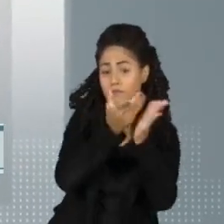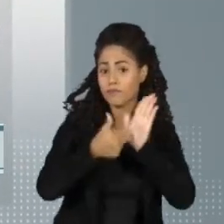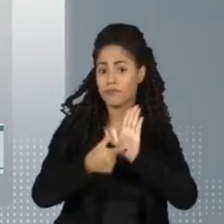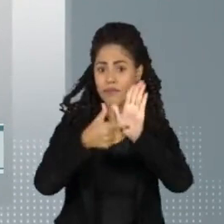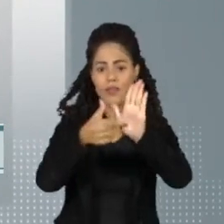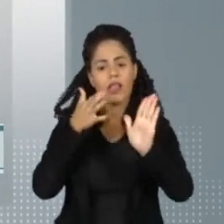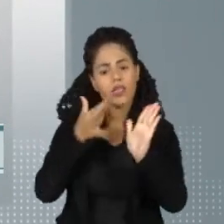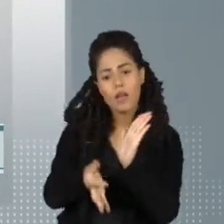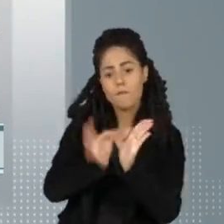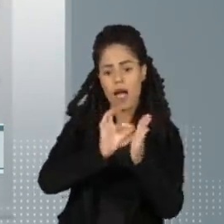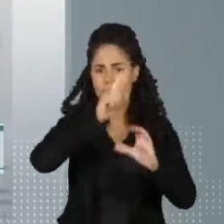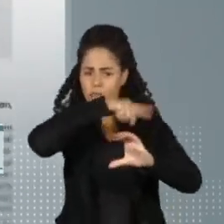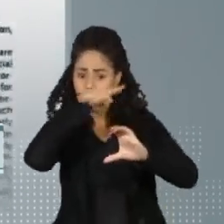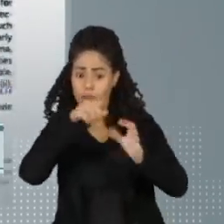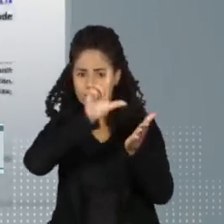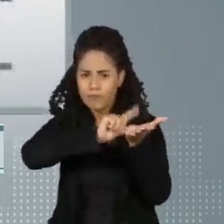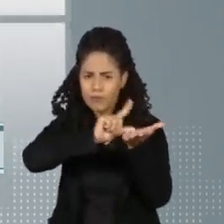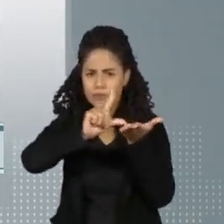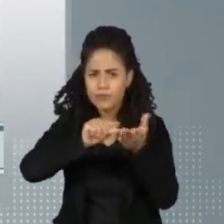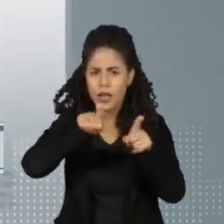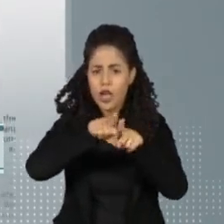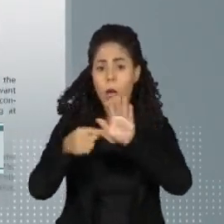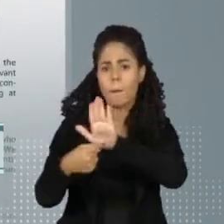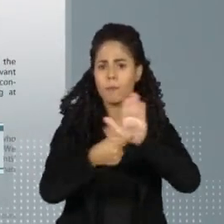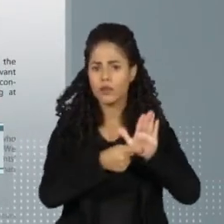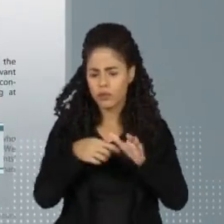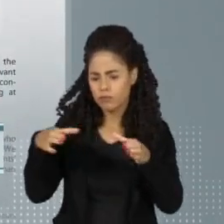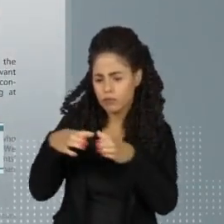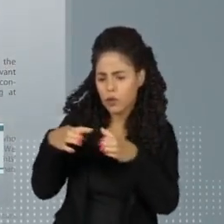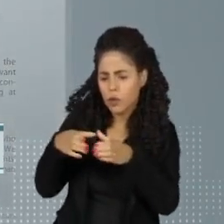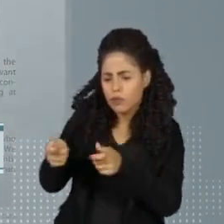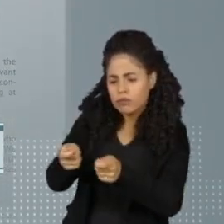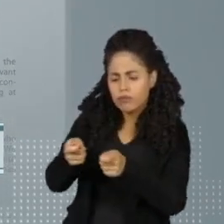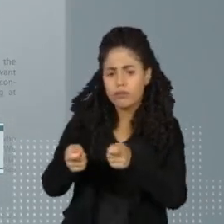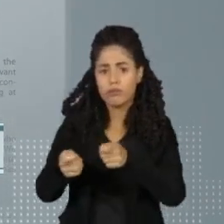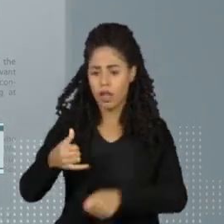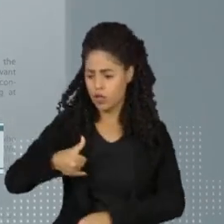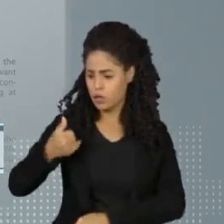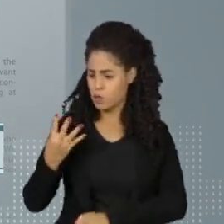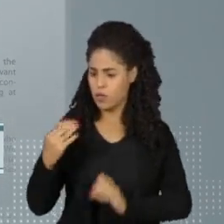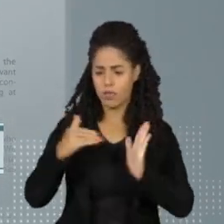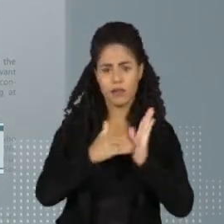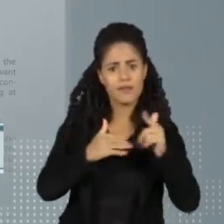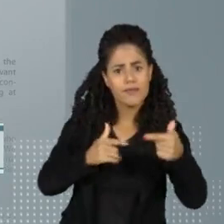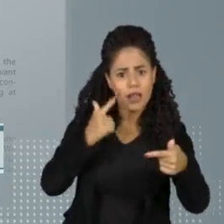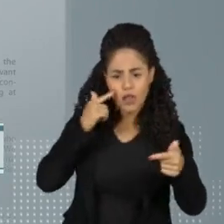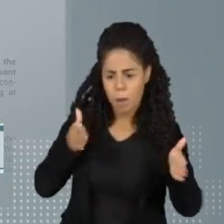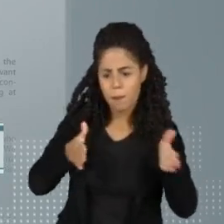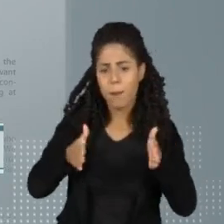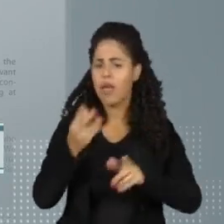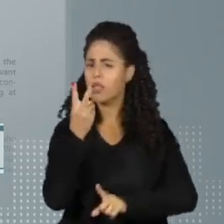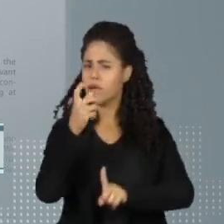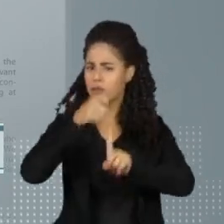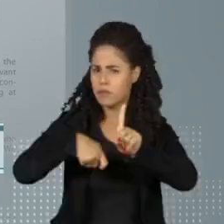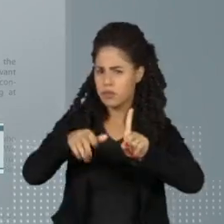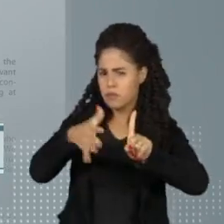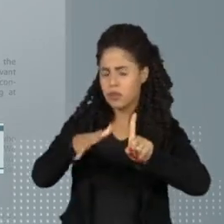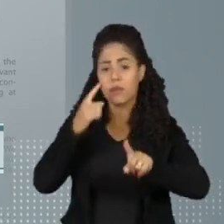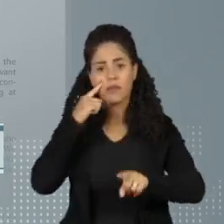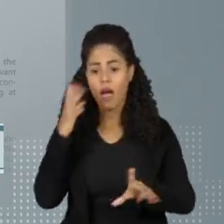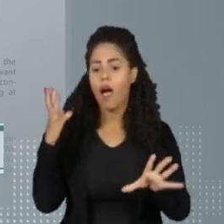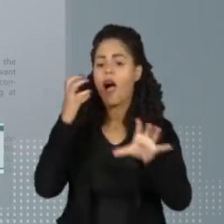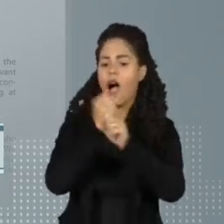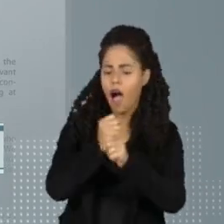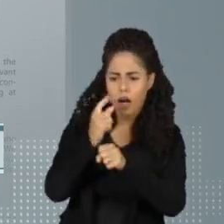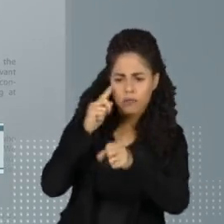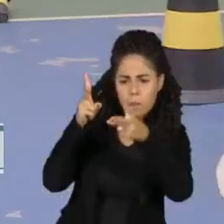uma revista científica britânica, monitorou um grupo de crianças de 4 a 7 anos ao longo de dois meses. E concluiu que